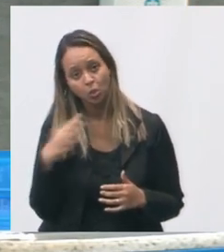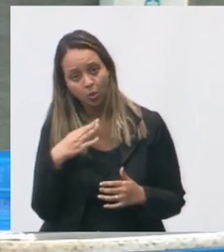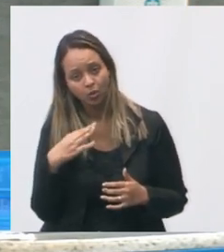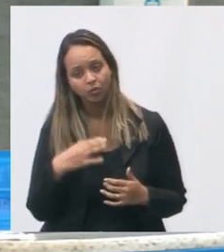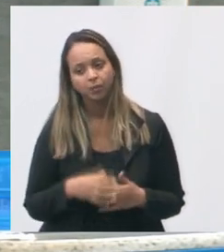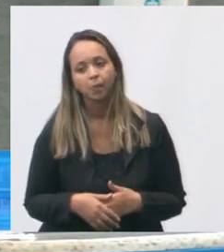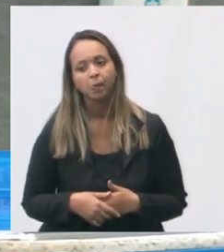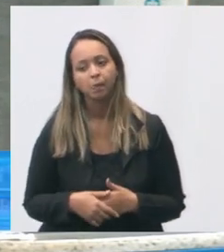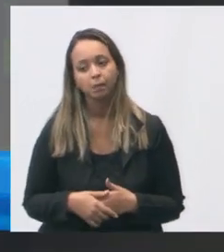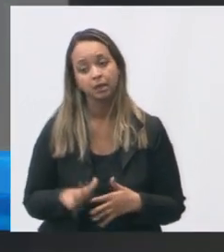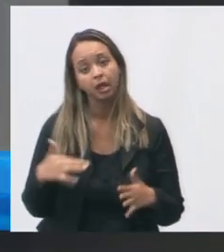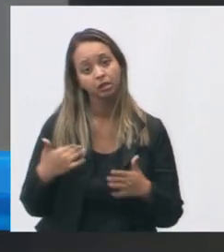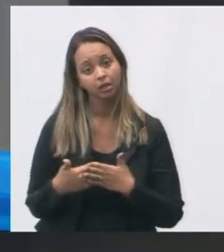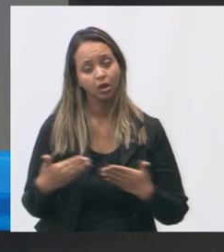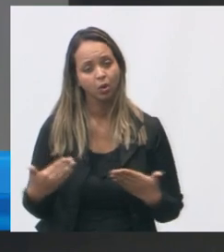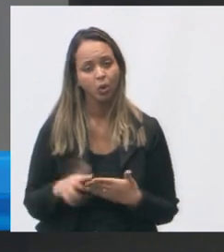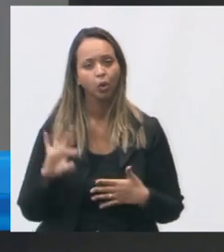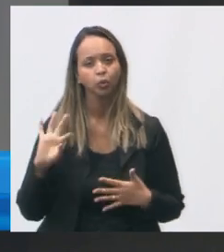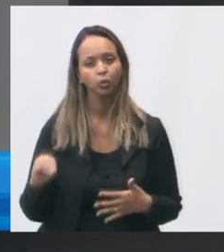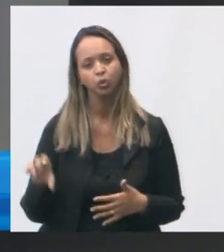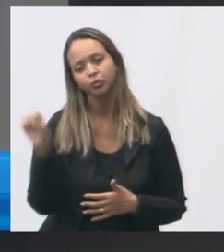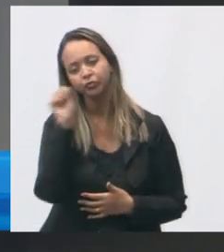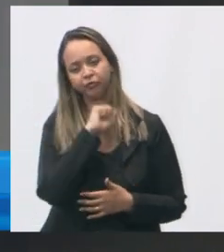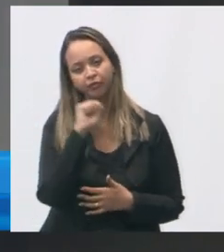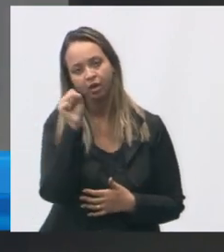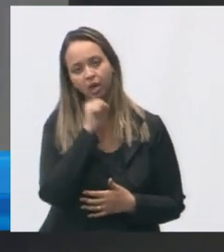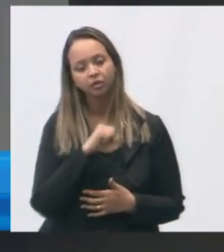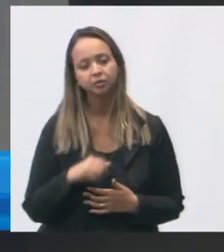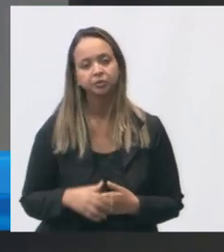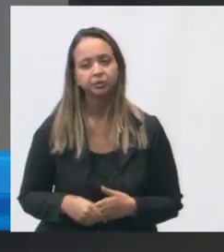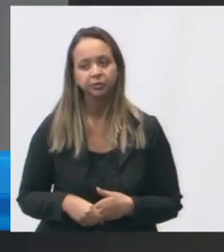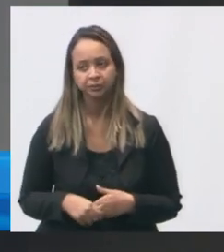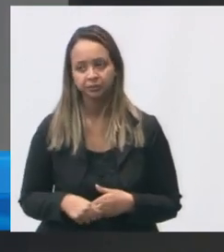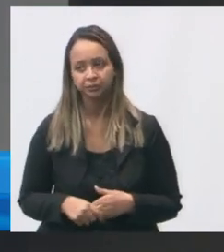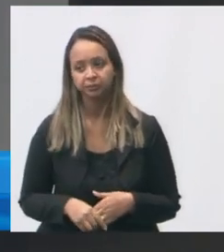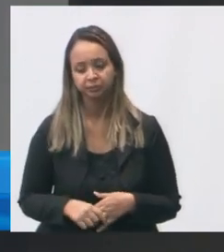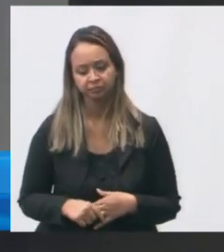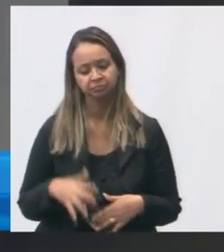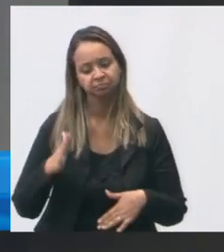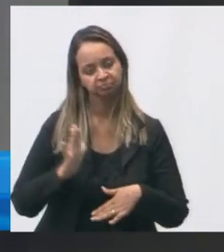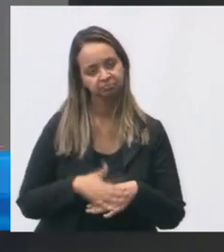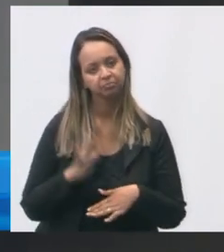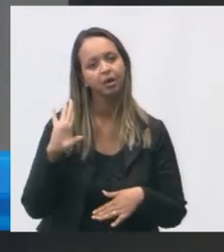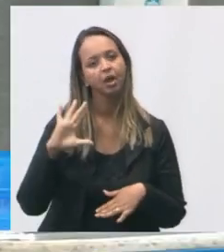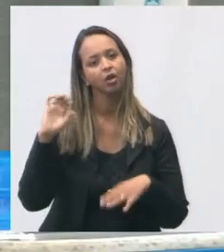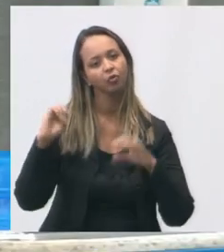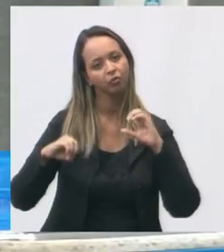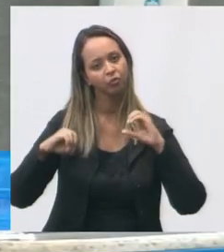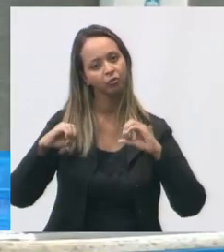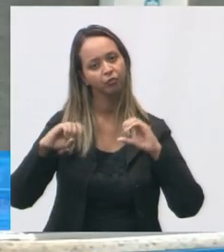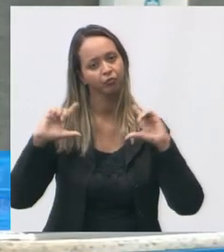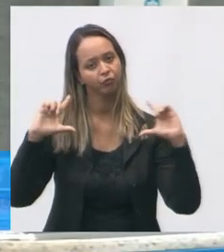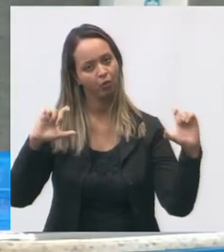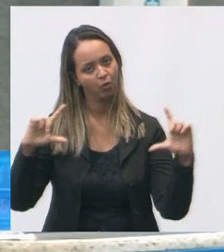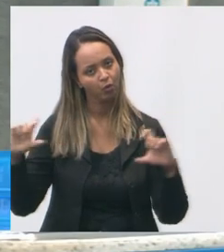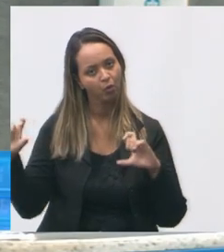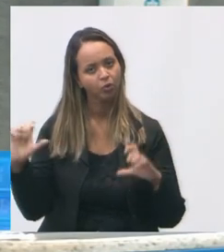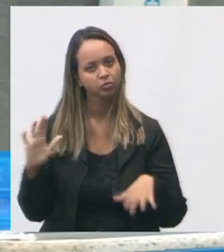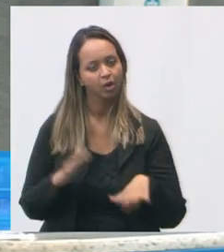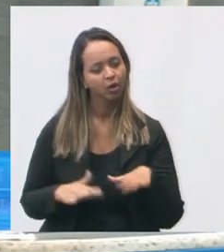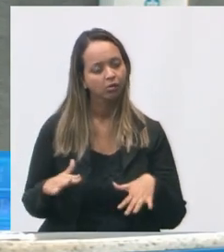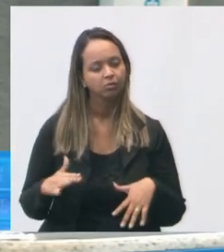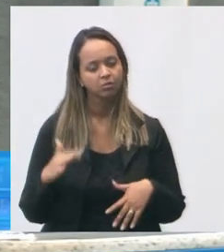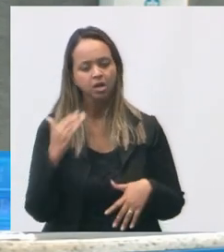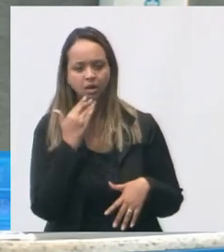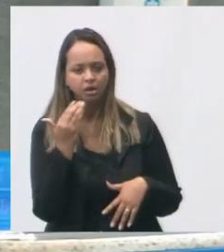no padrão antigo então essas são mais fotos aqui algumas achaduras coisa